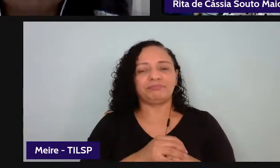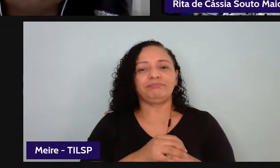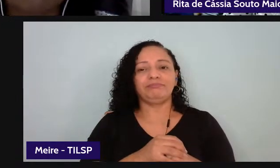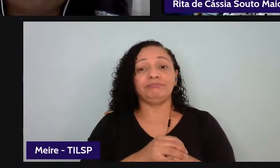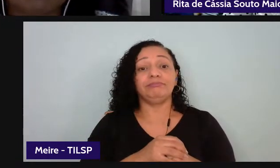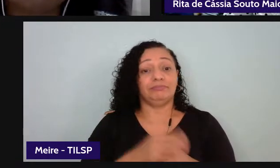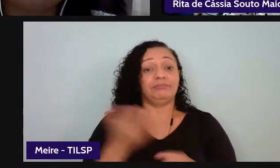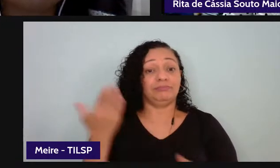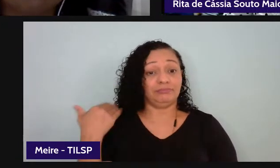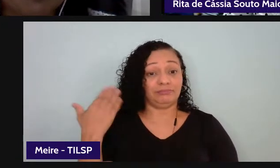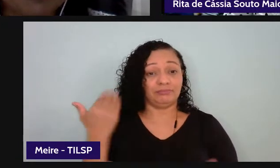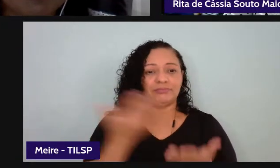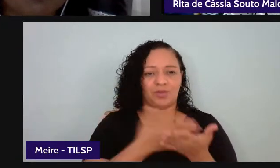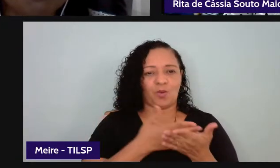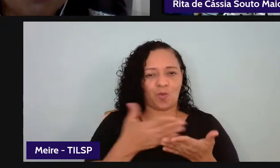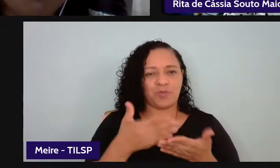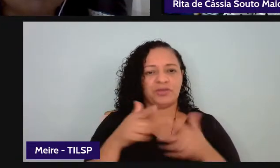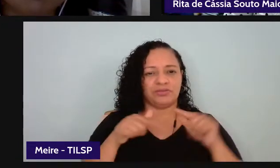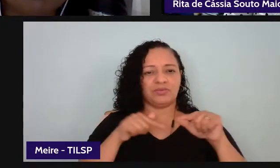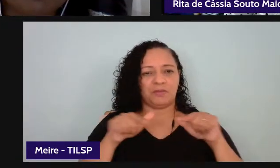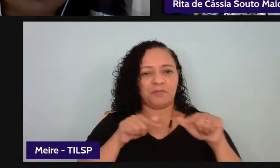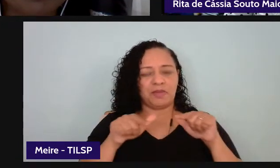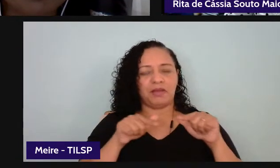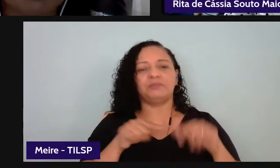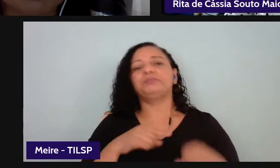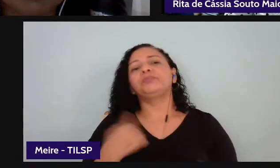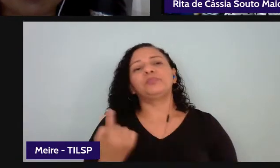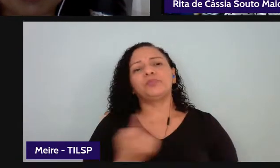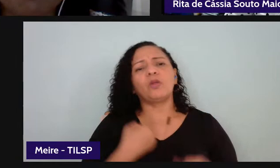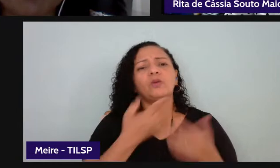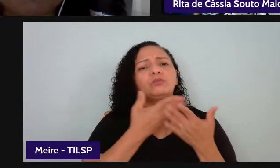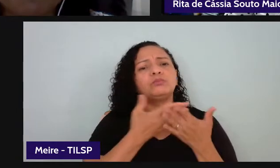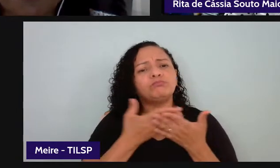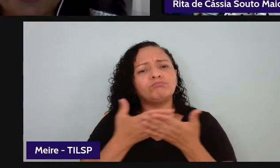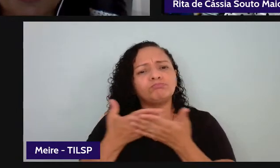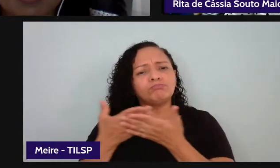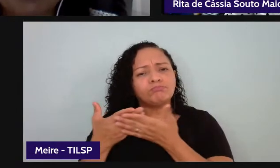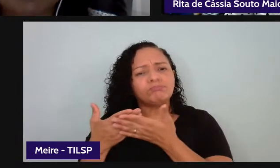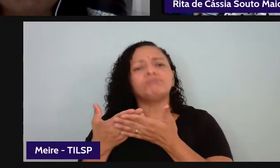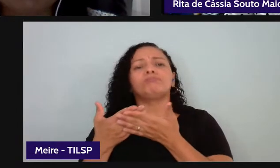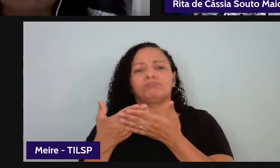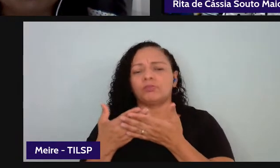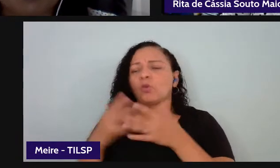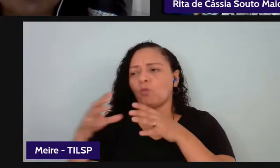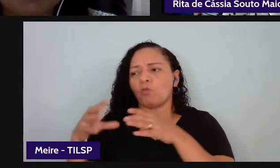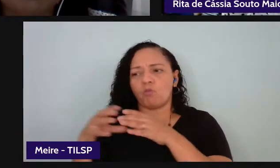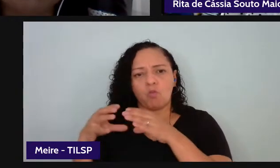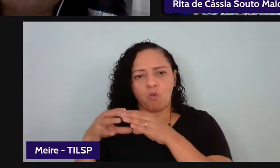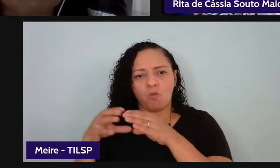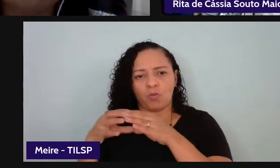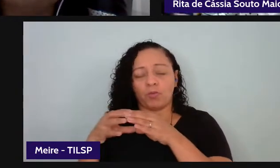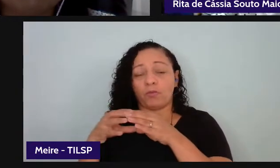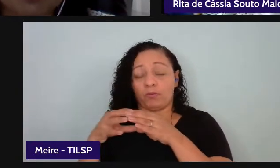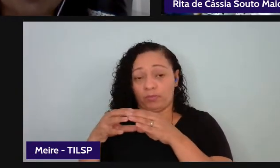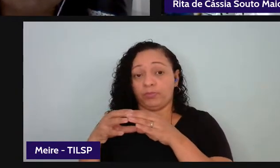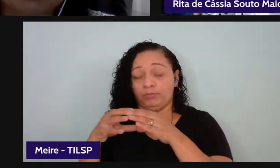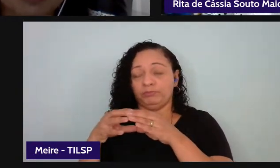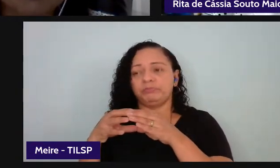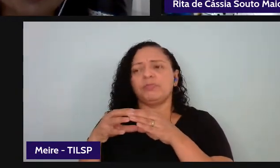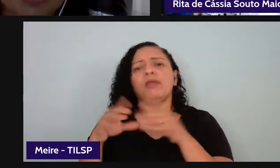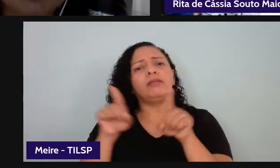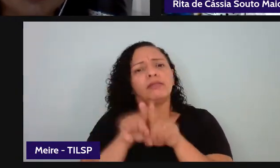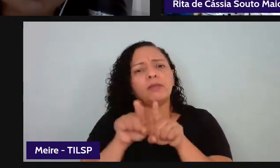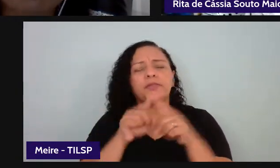início do trabalho nós fizemos uma imersão de estudos com a nossa equipe aqui mesmo interna e tivemos também os